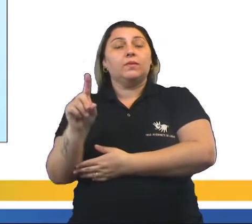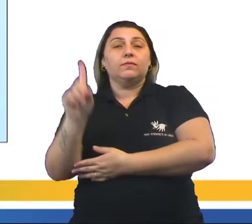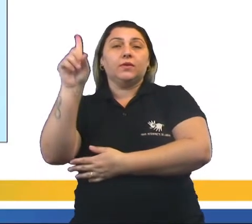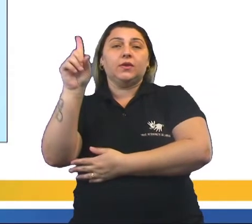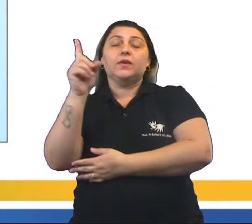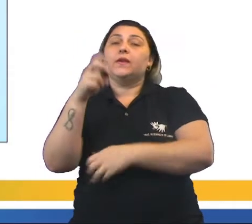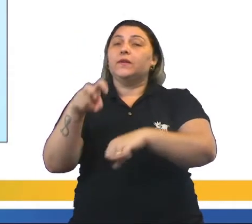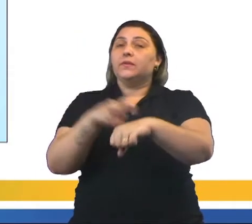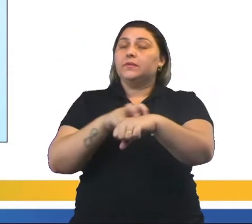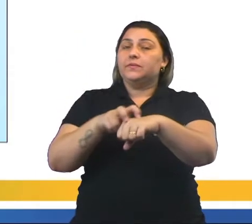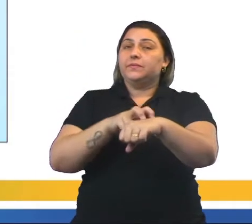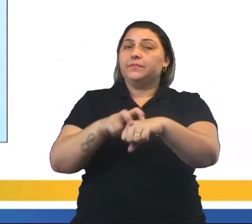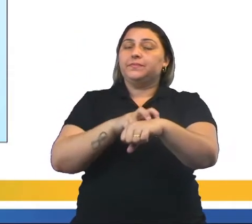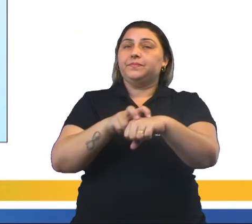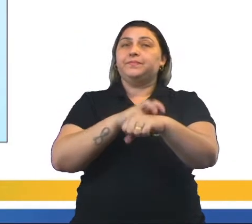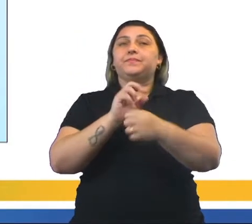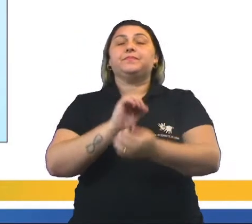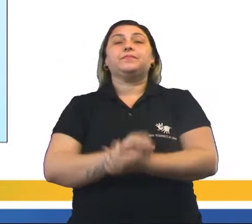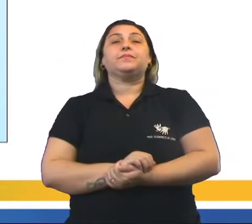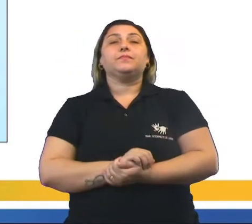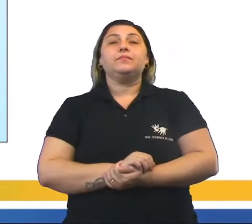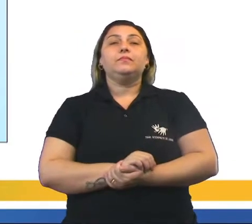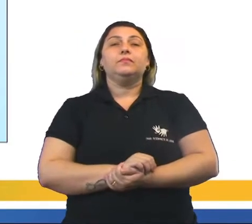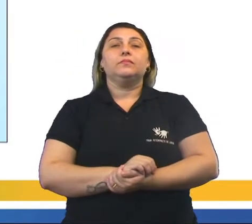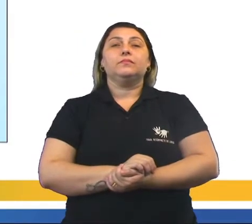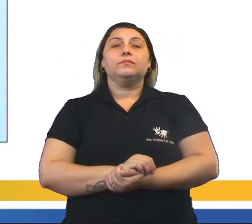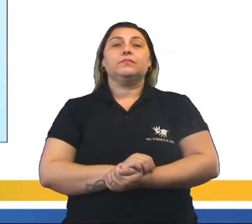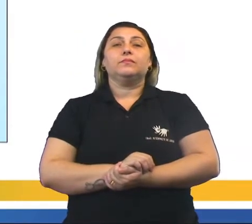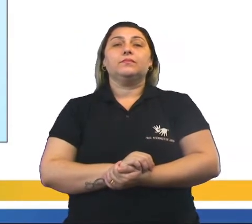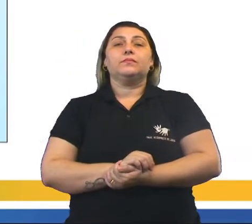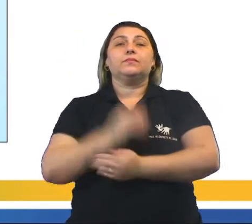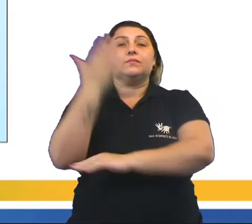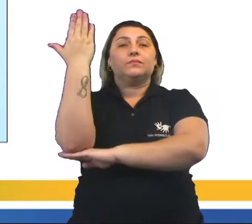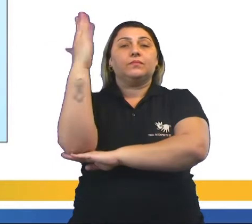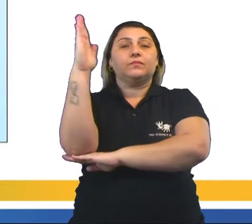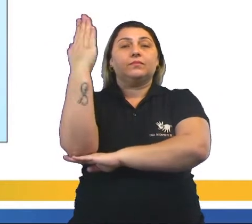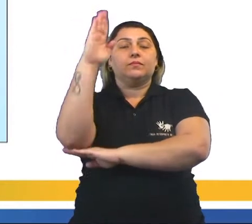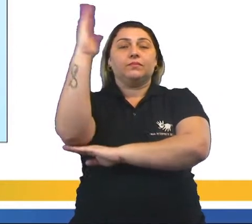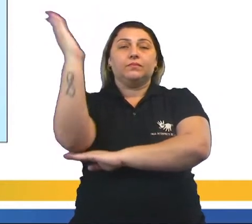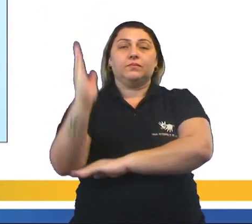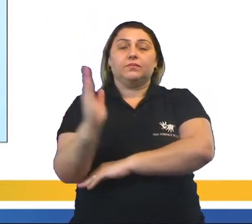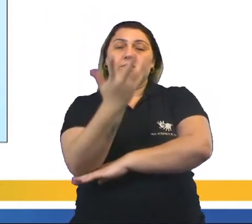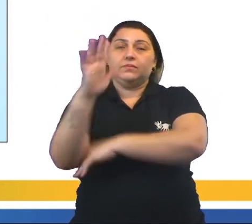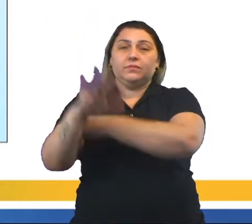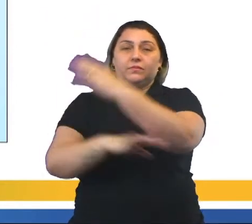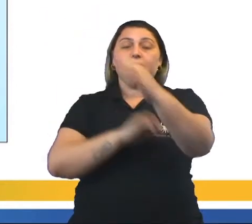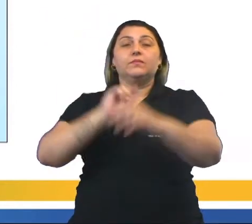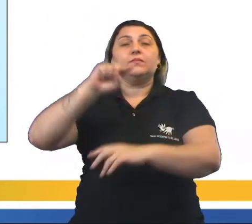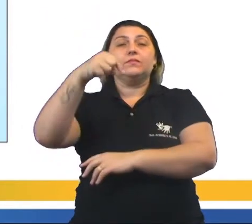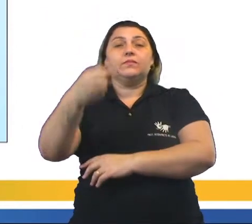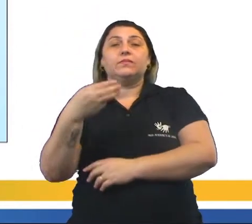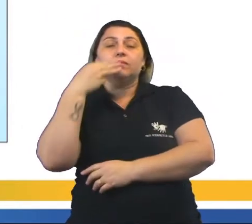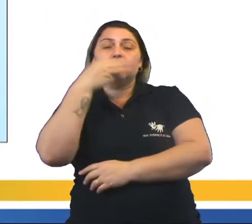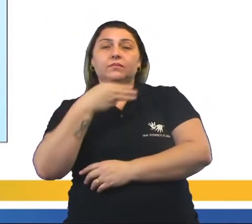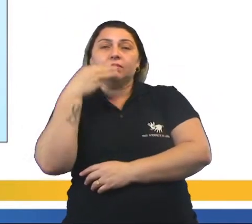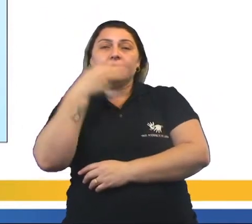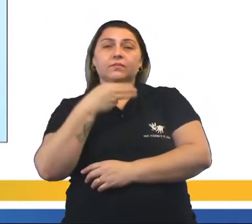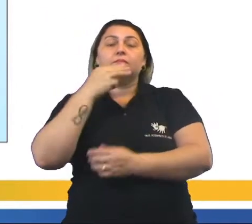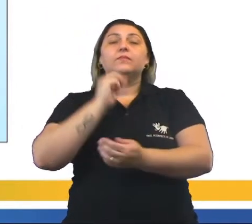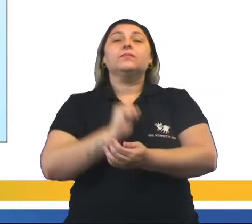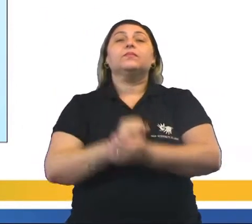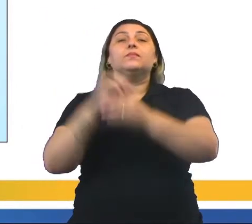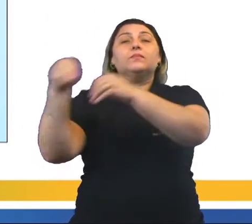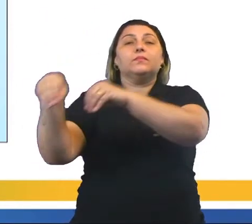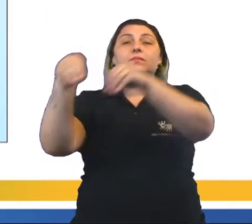que está de verde, com a questão do pau-brasil inicialmente, depois cana-de-açúcar e quando ele se